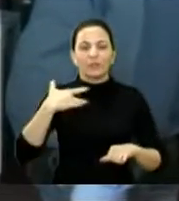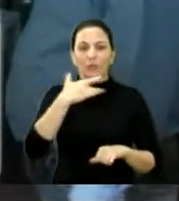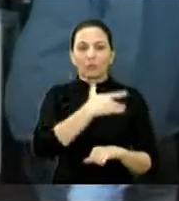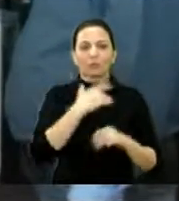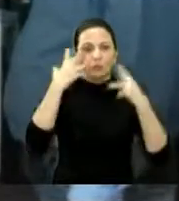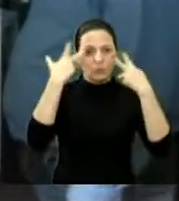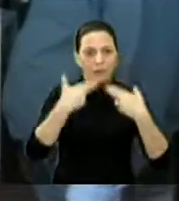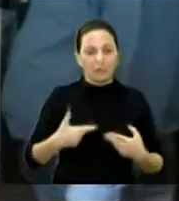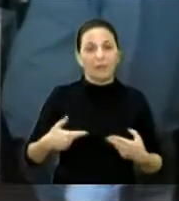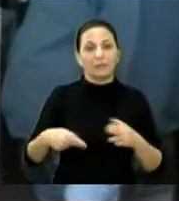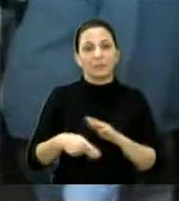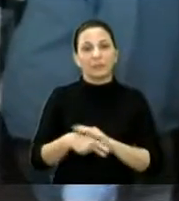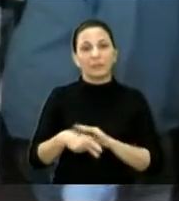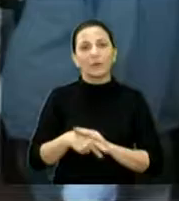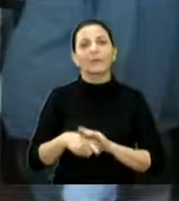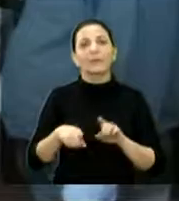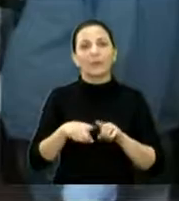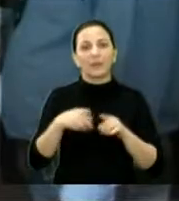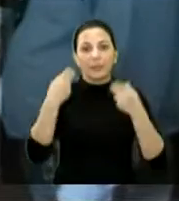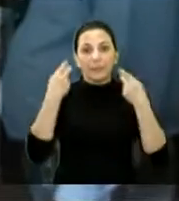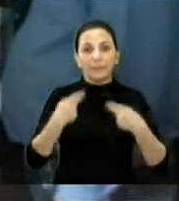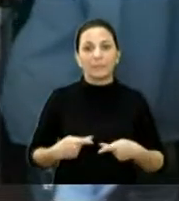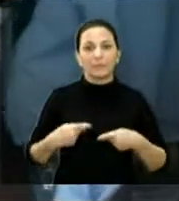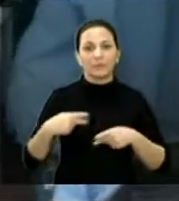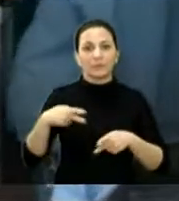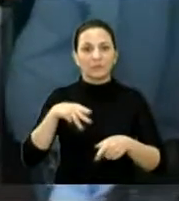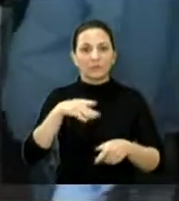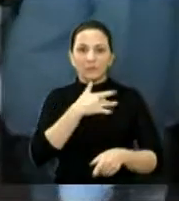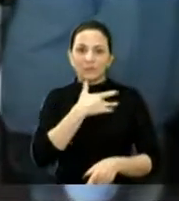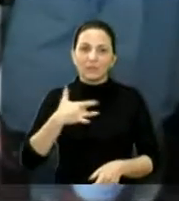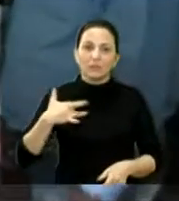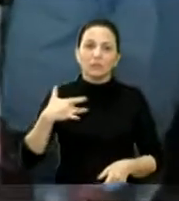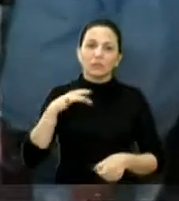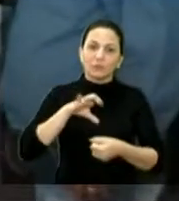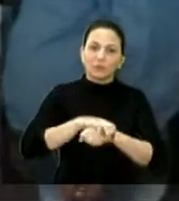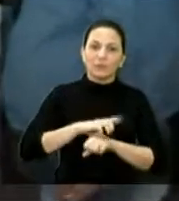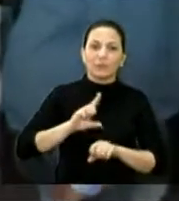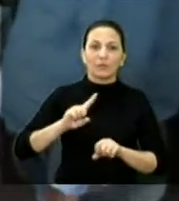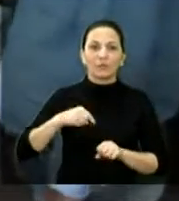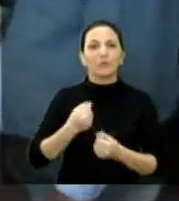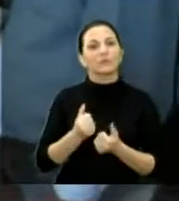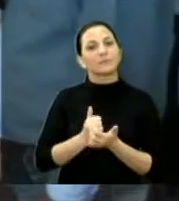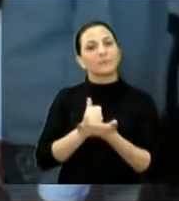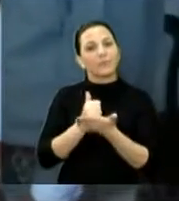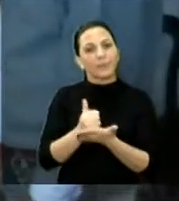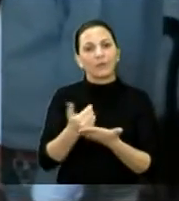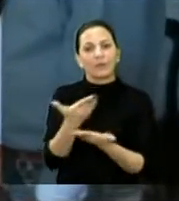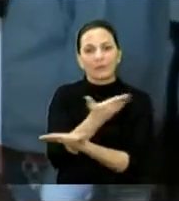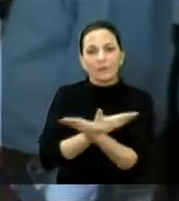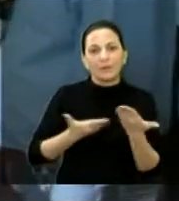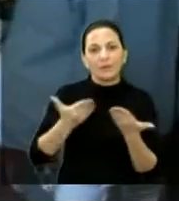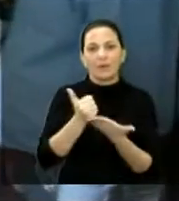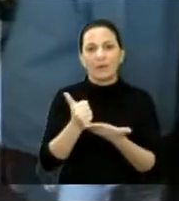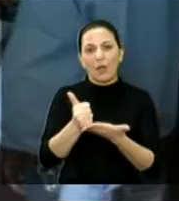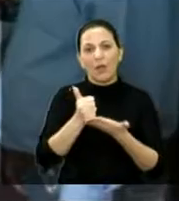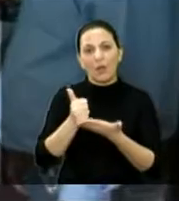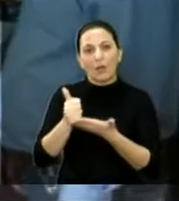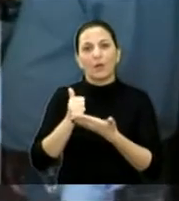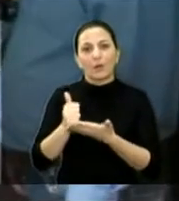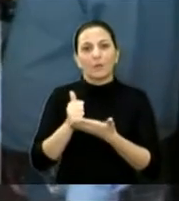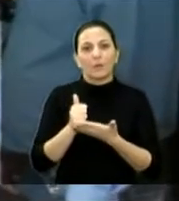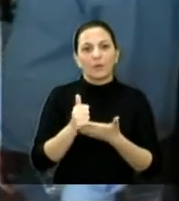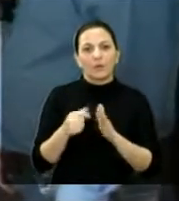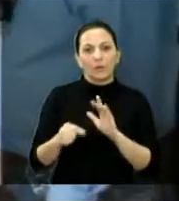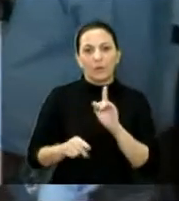do ser humano também, saúde pública, não é isso? É, a gente está sempre para somar. Então, quando tiver esse diálogo, esse apoio, vocês